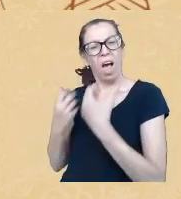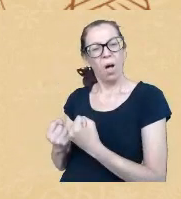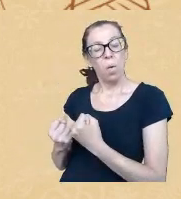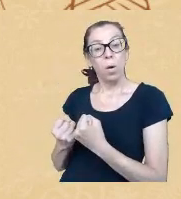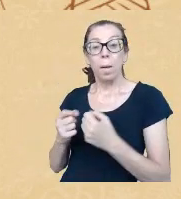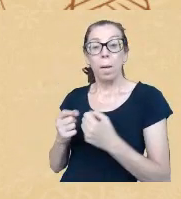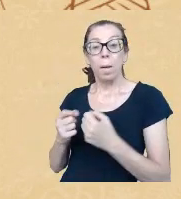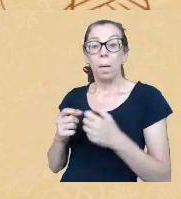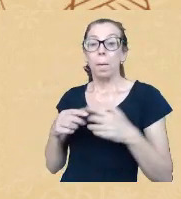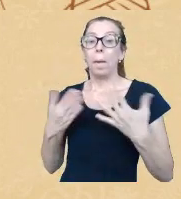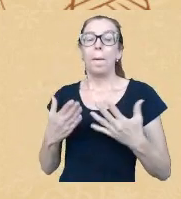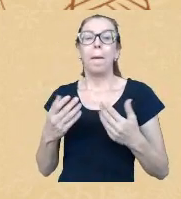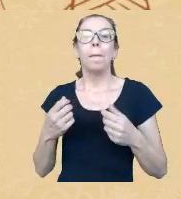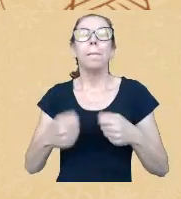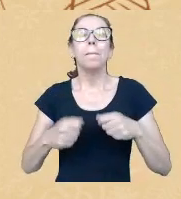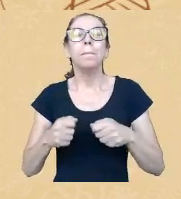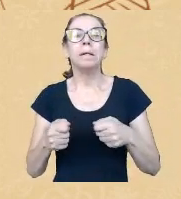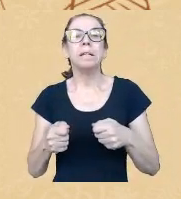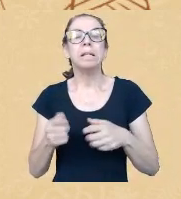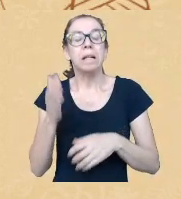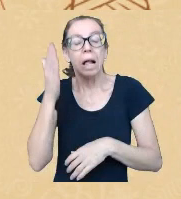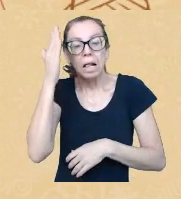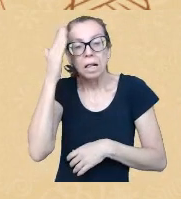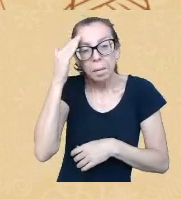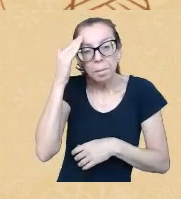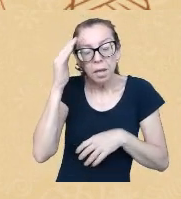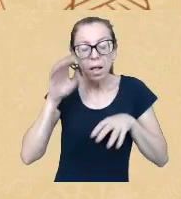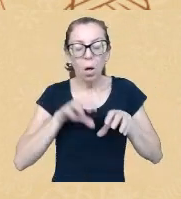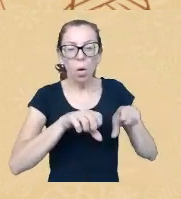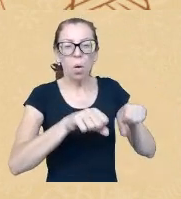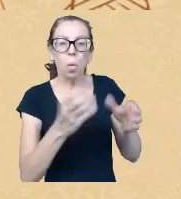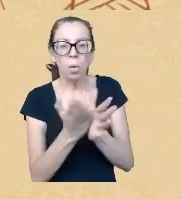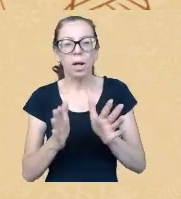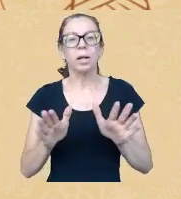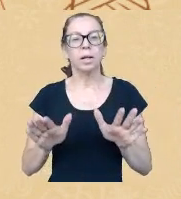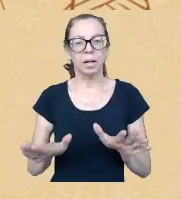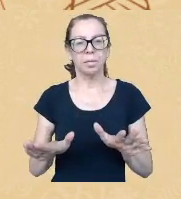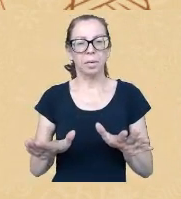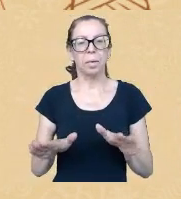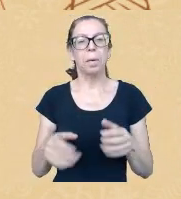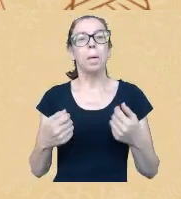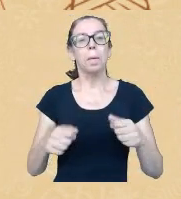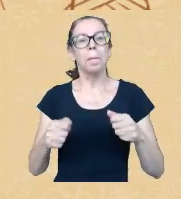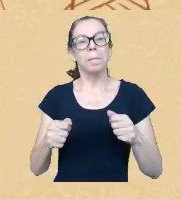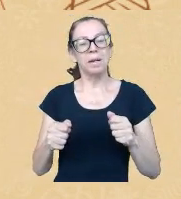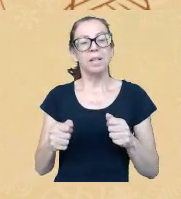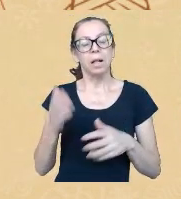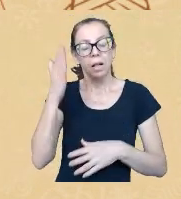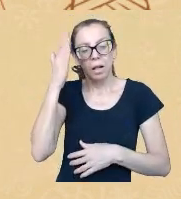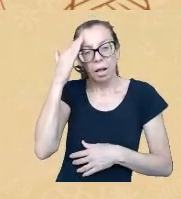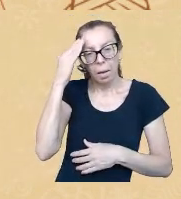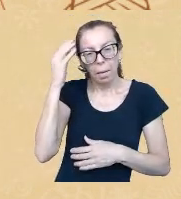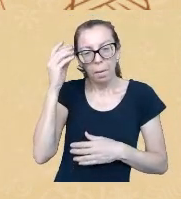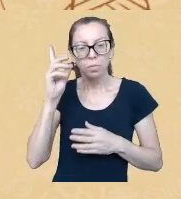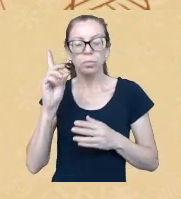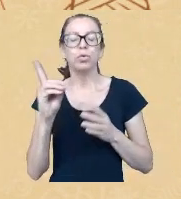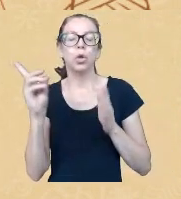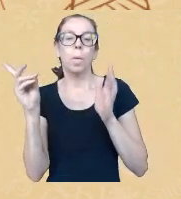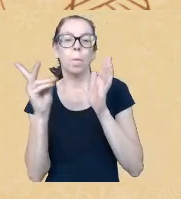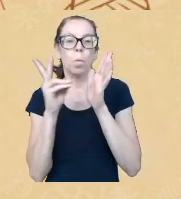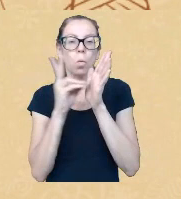e se a nossa lente para lidar com povos indígenas é a lente informada pela violência colonial